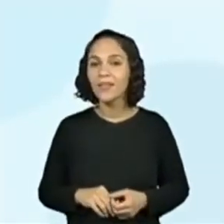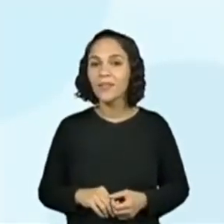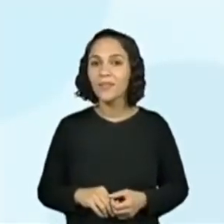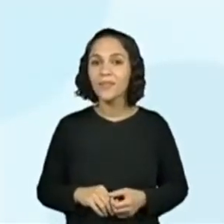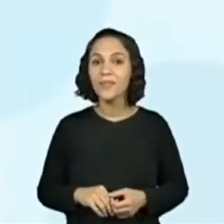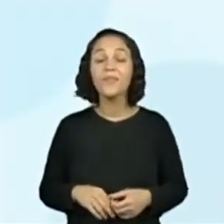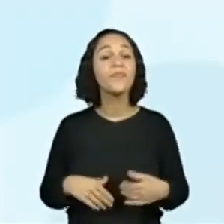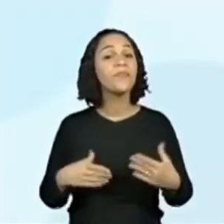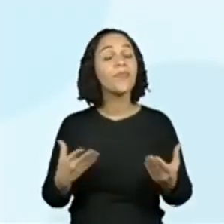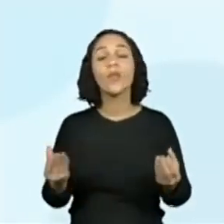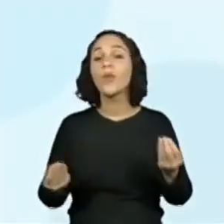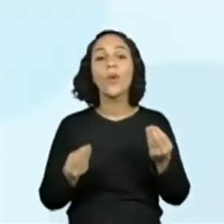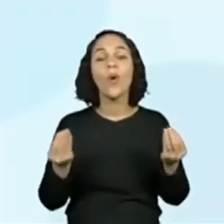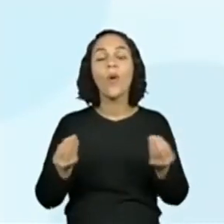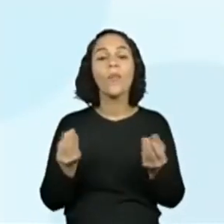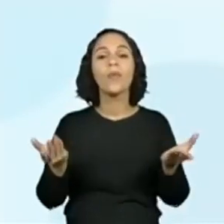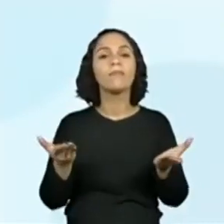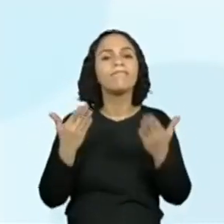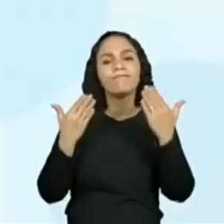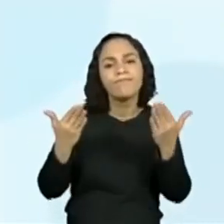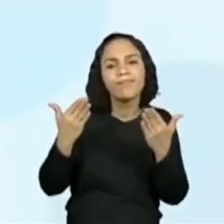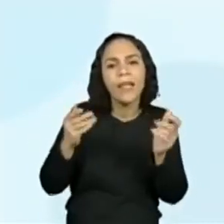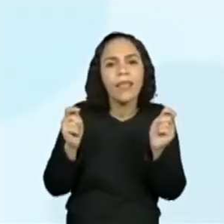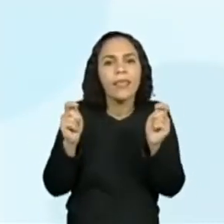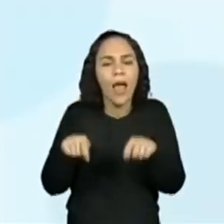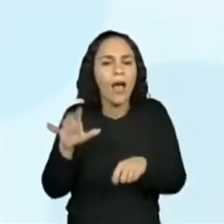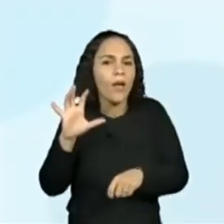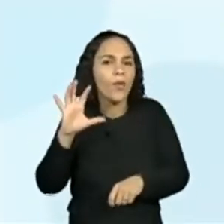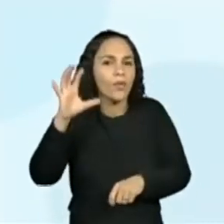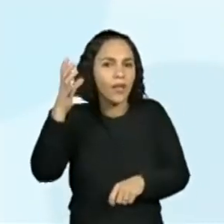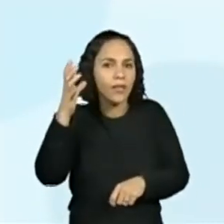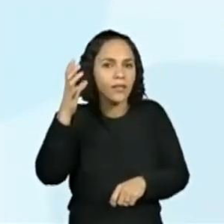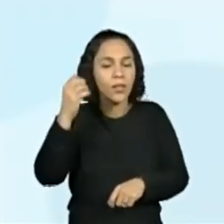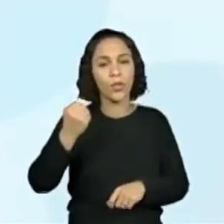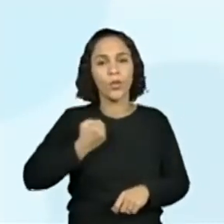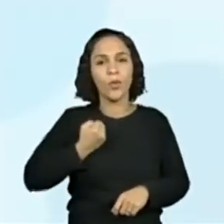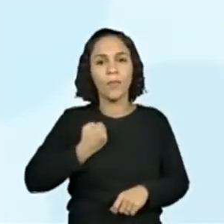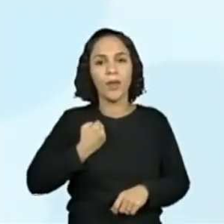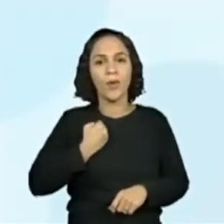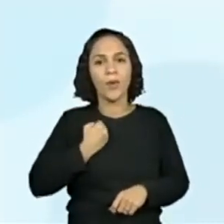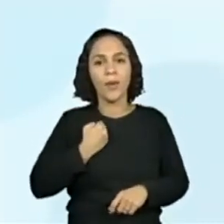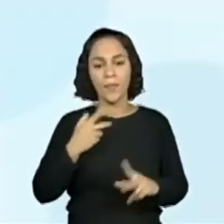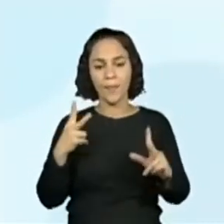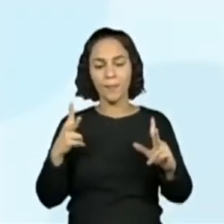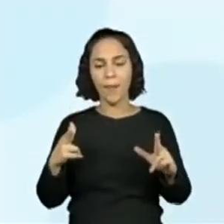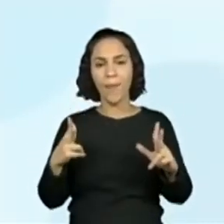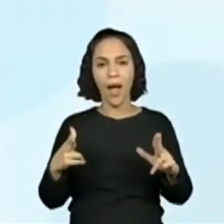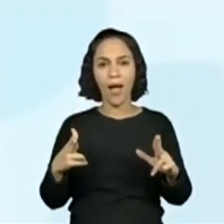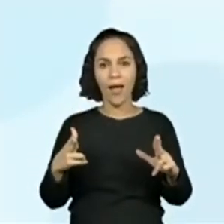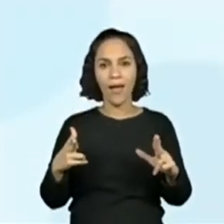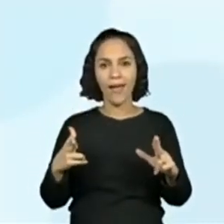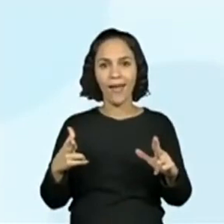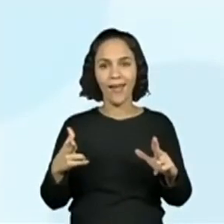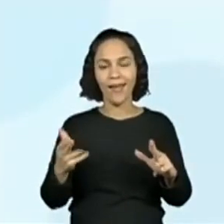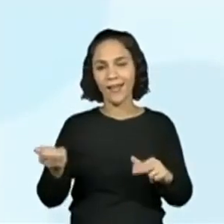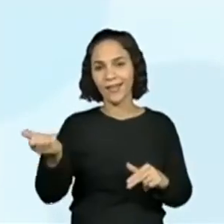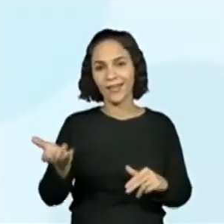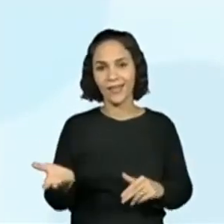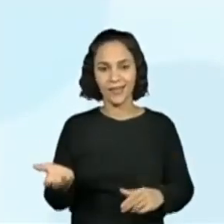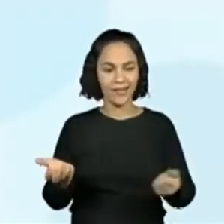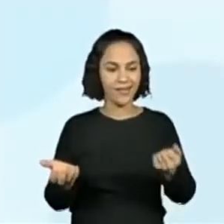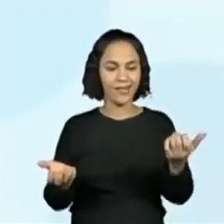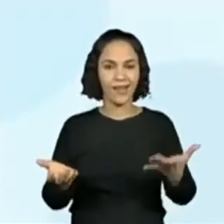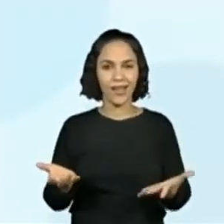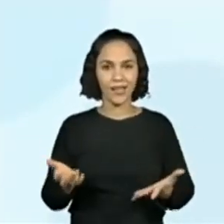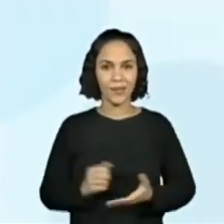possibilidade, a probabilidade de sair números repetidos no lançamento de dois